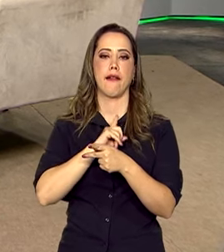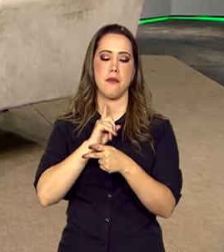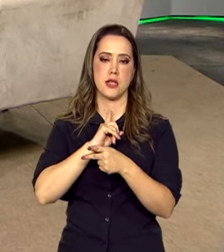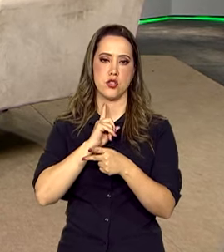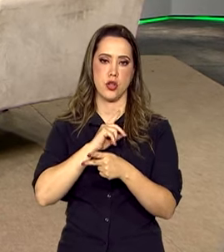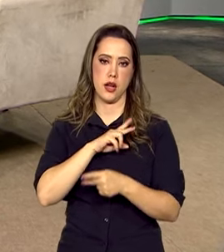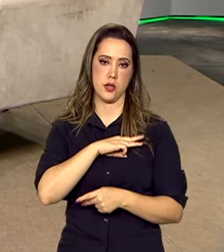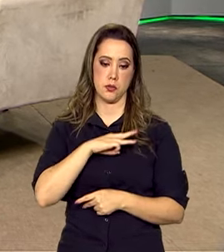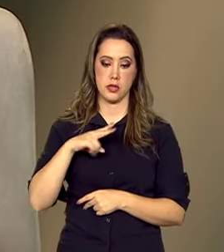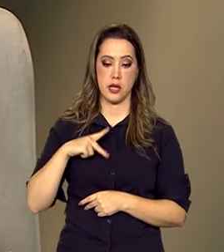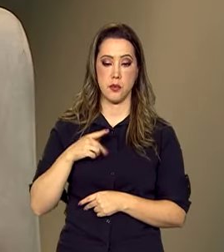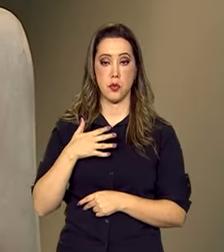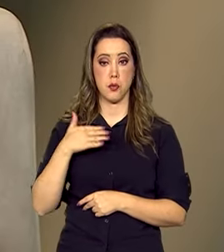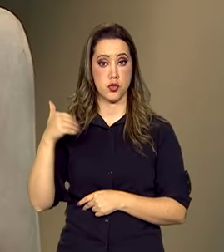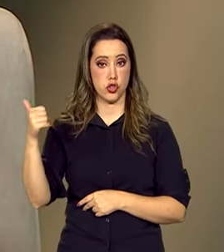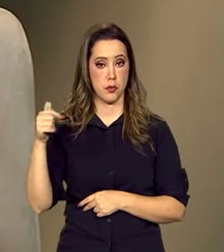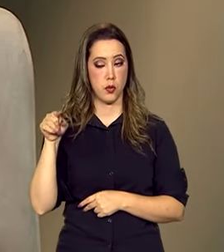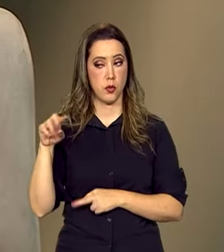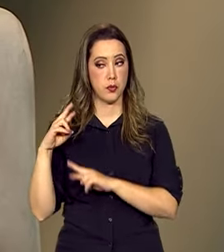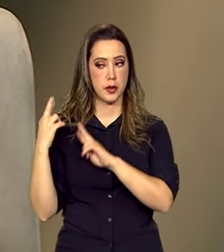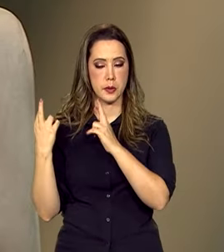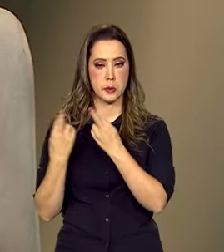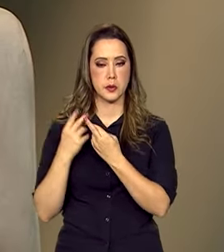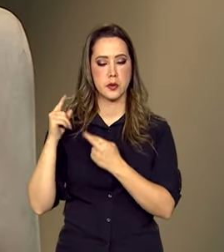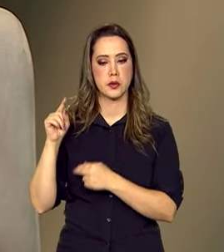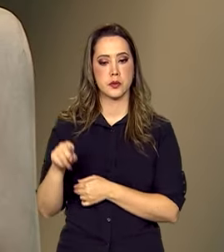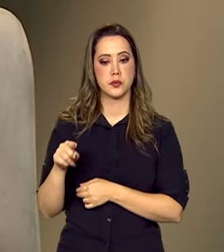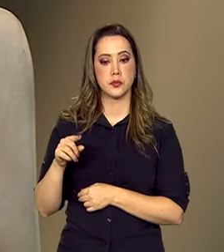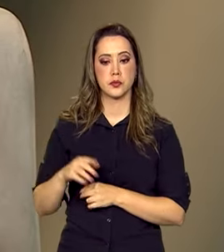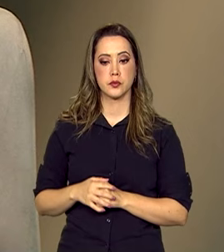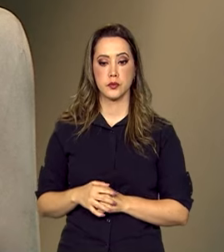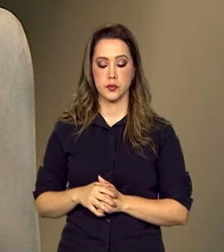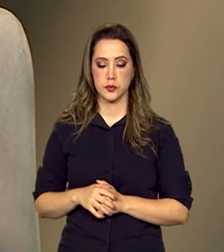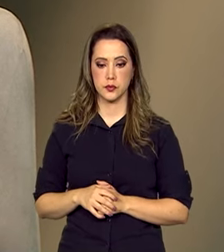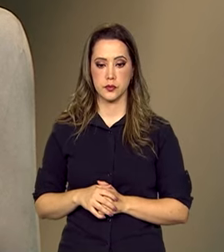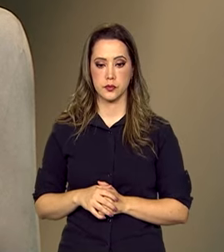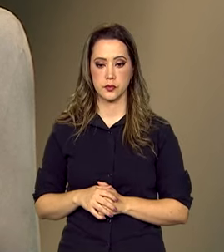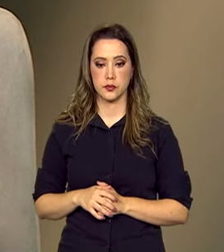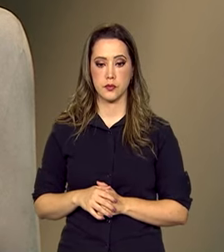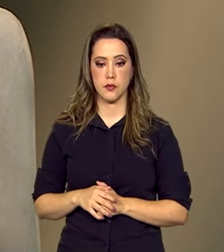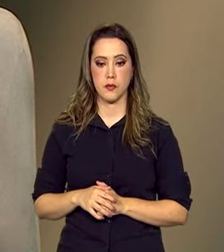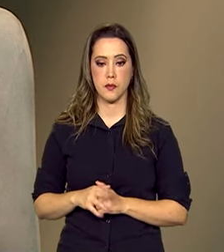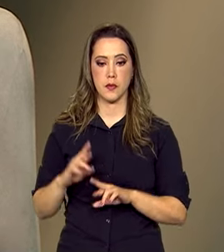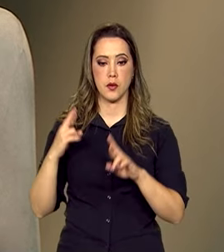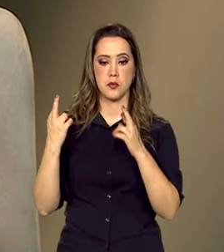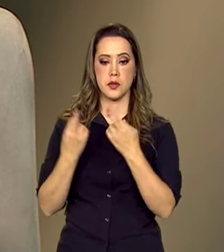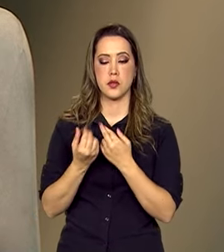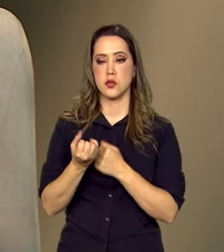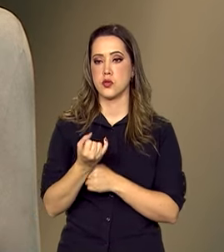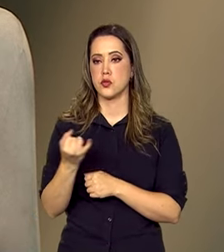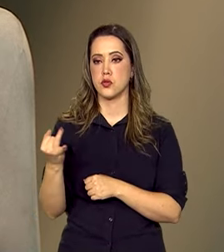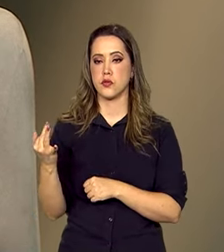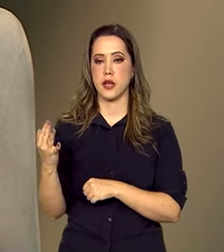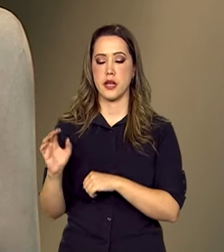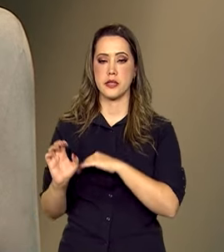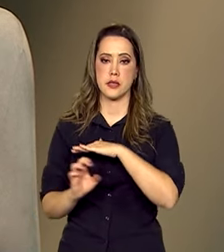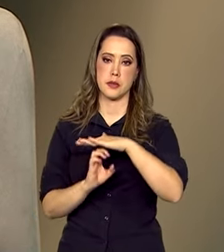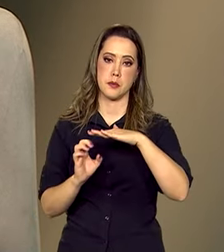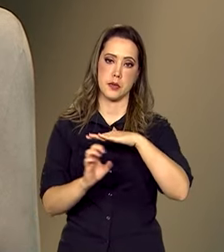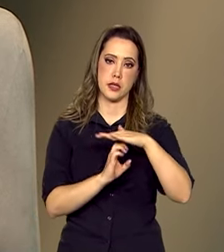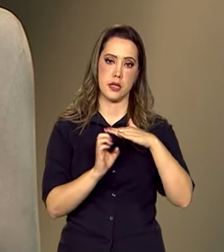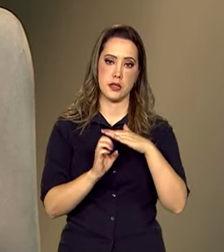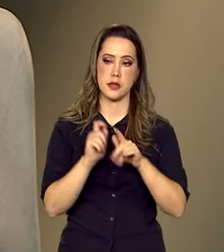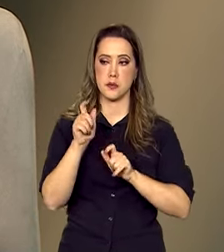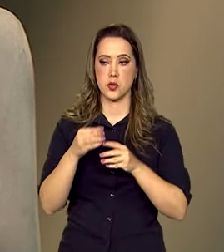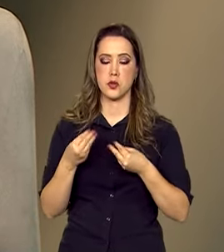Gerais, uma reunião com as mais diversas empresas, os mais diversos prestadores de